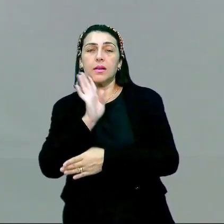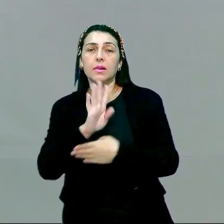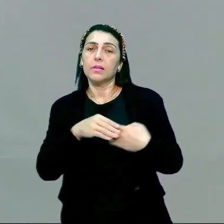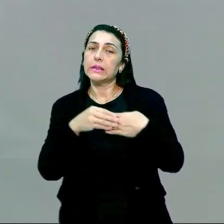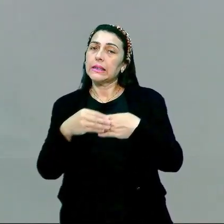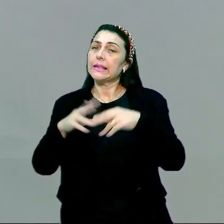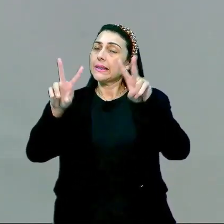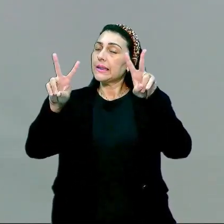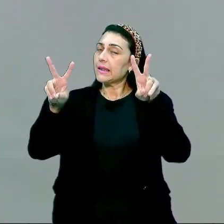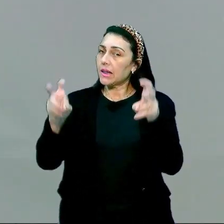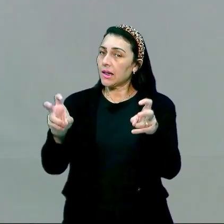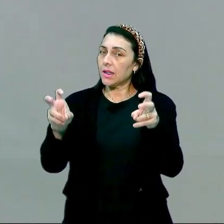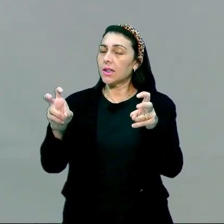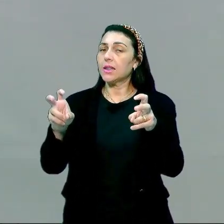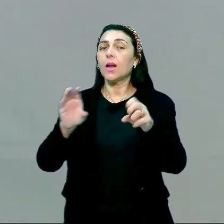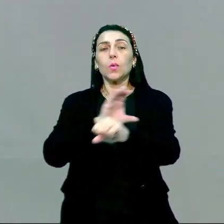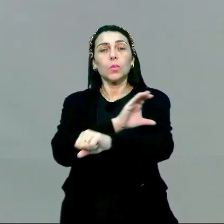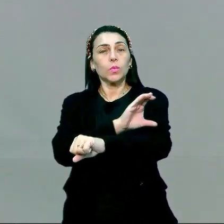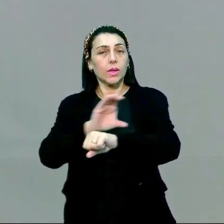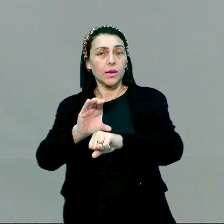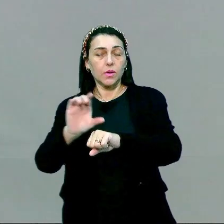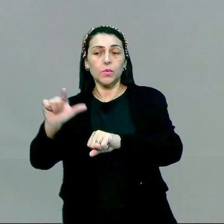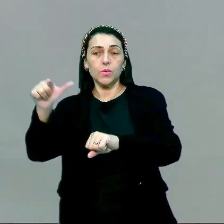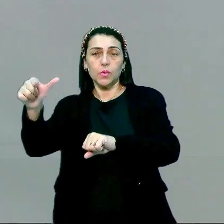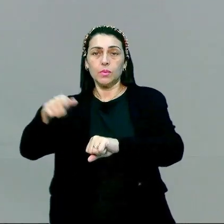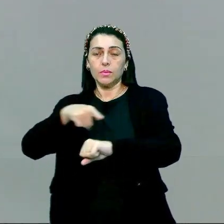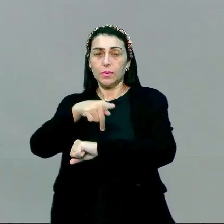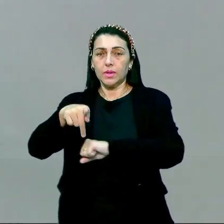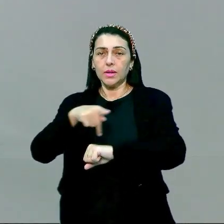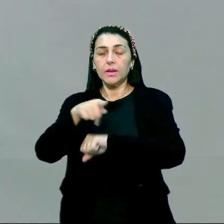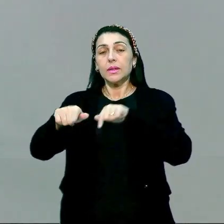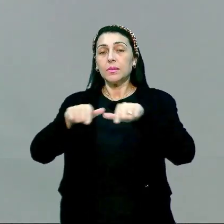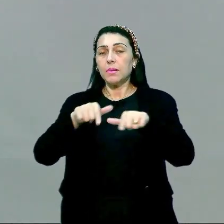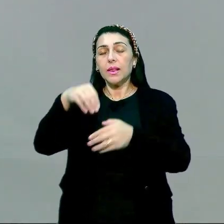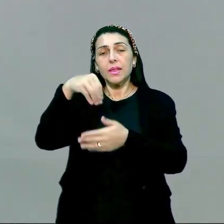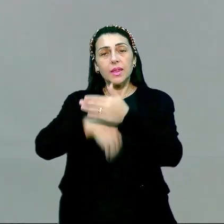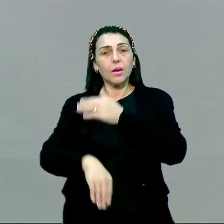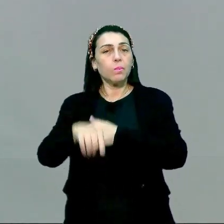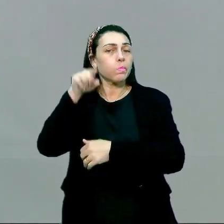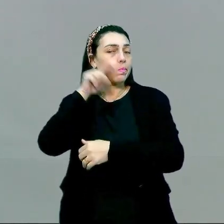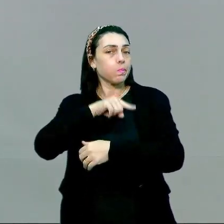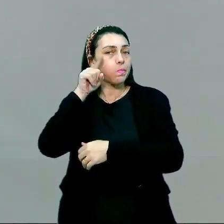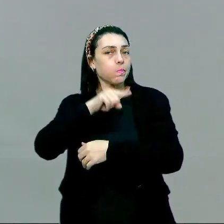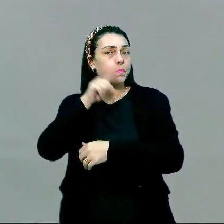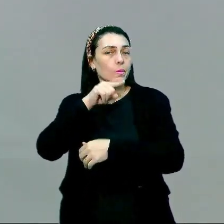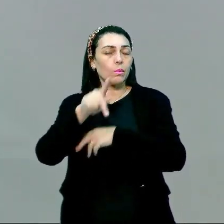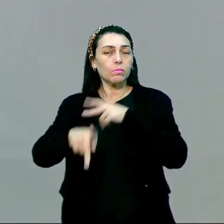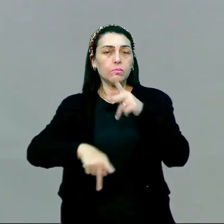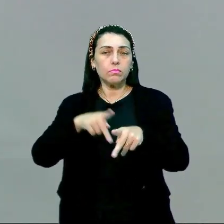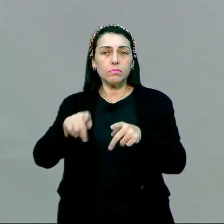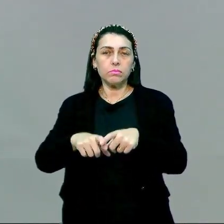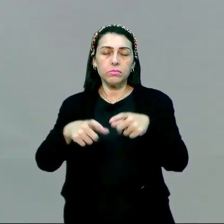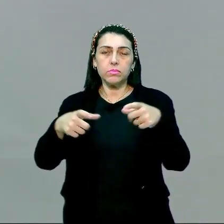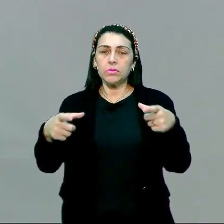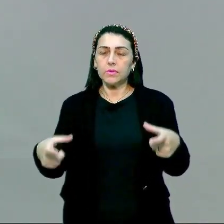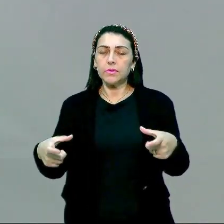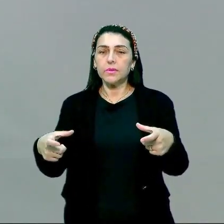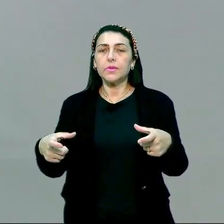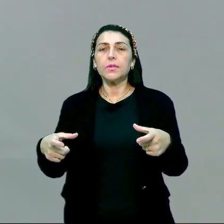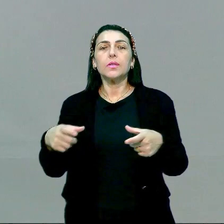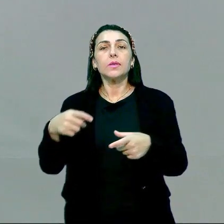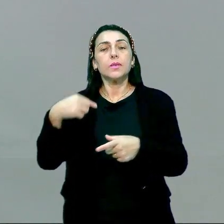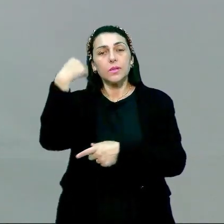traz essa temática da aculturação, né, trabalhado dentro dos Estados Unidos, que tem uma grande população aí, né, de